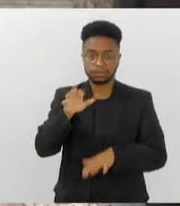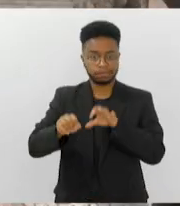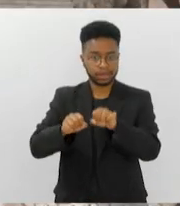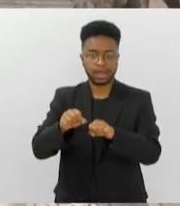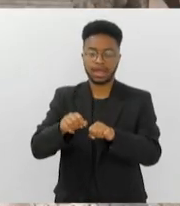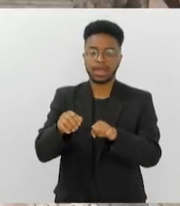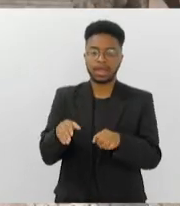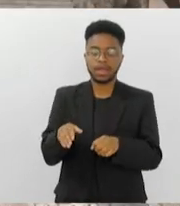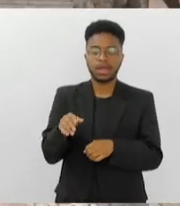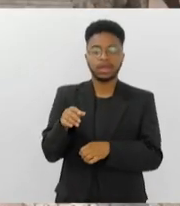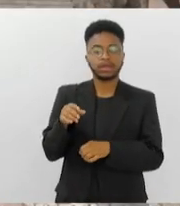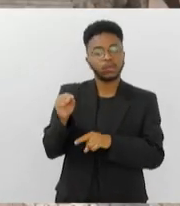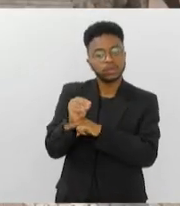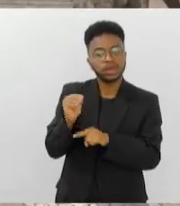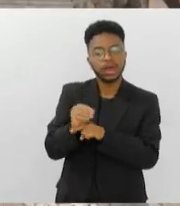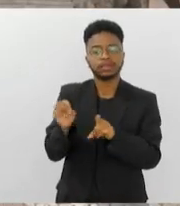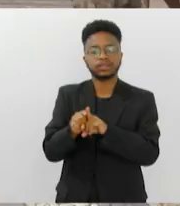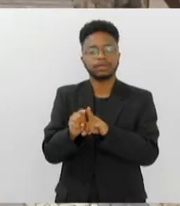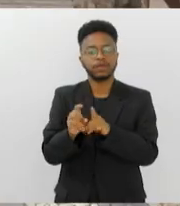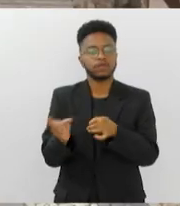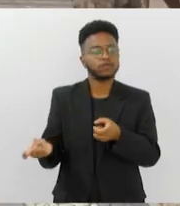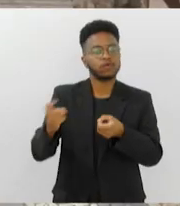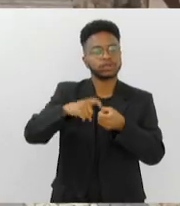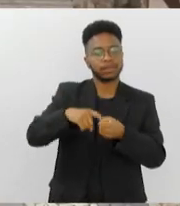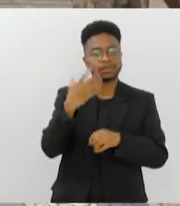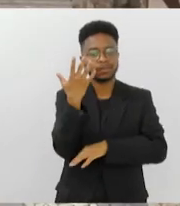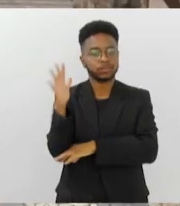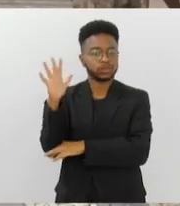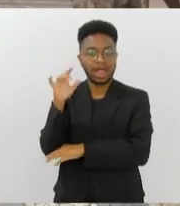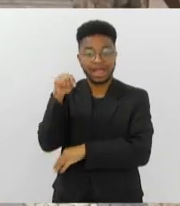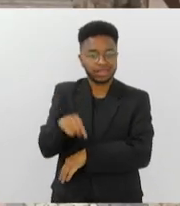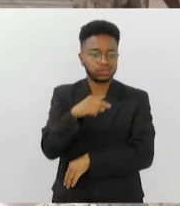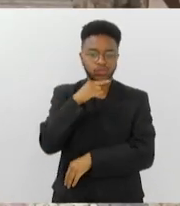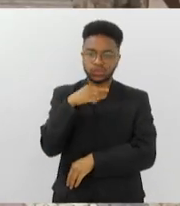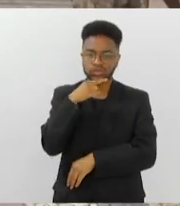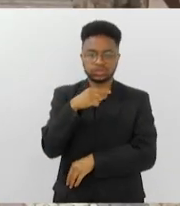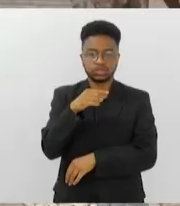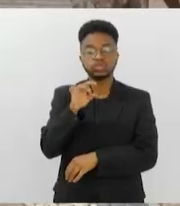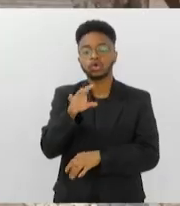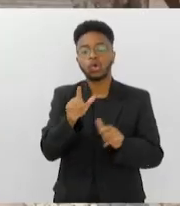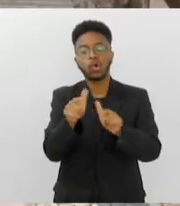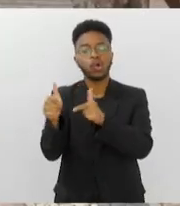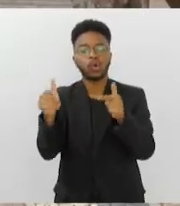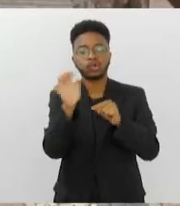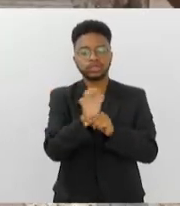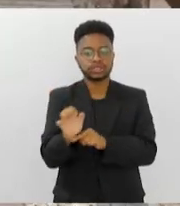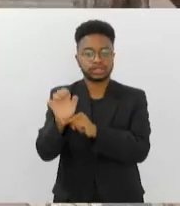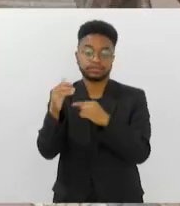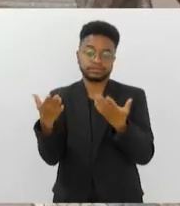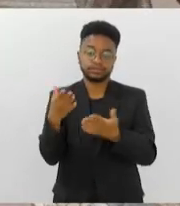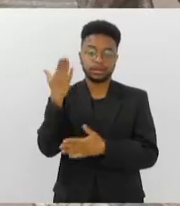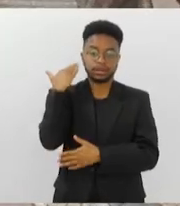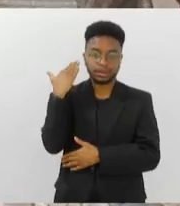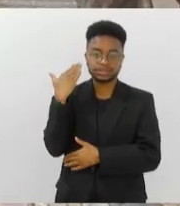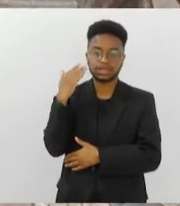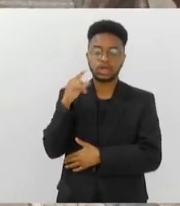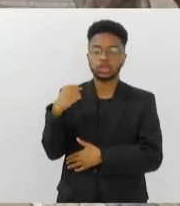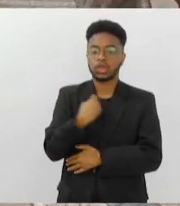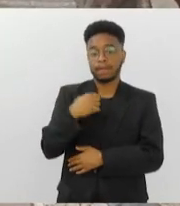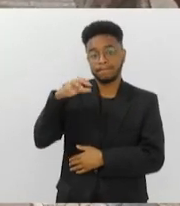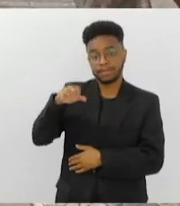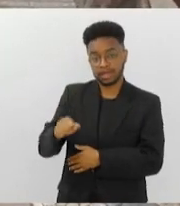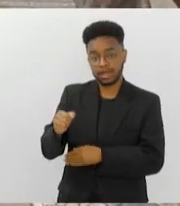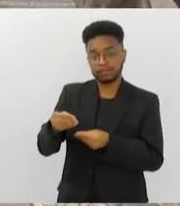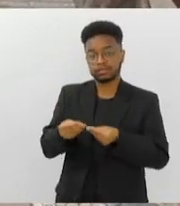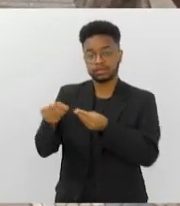animais, tratar esses animais e fazer a soltura pelo Estado do Rio de Janeiro. Essa soltura sempre foi feita por outros estados. Então, antigamente, esses animais eram resgatados, eram